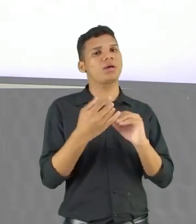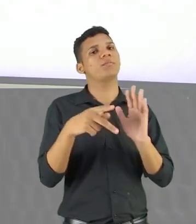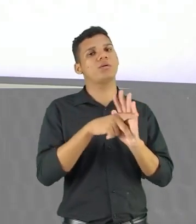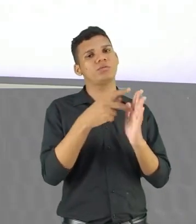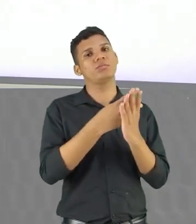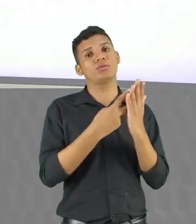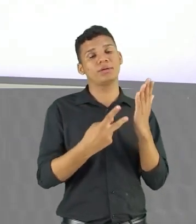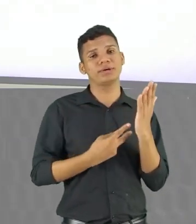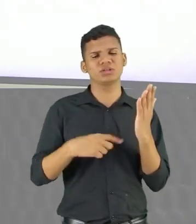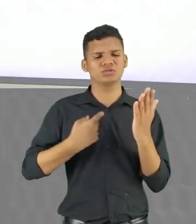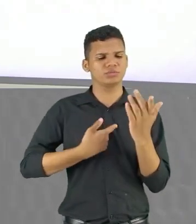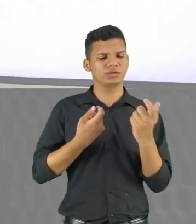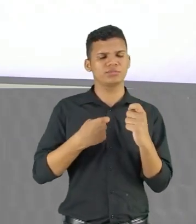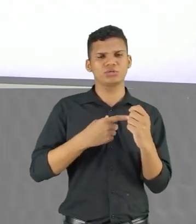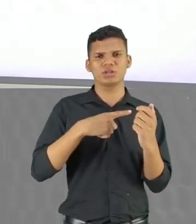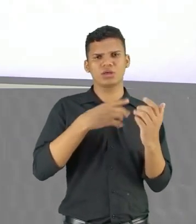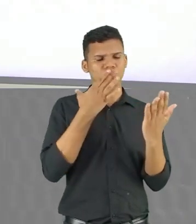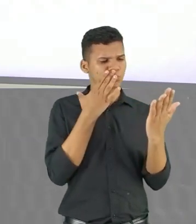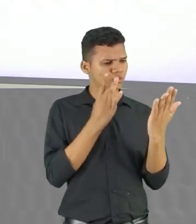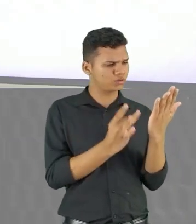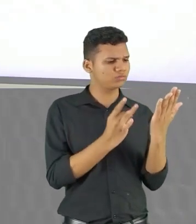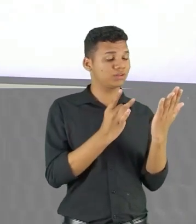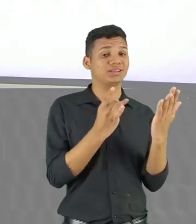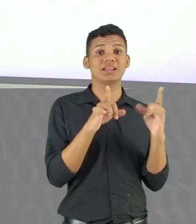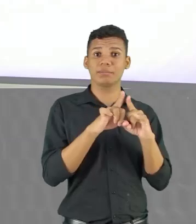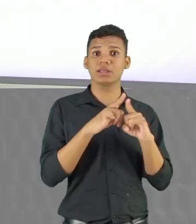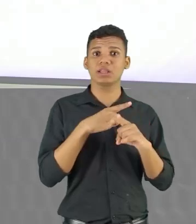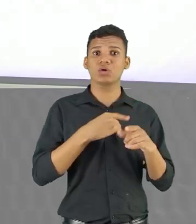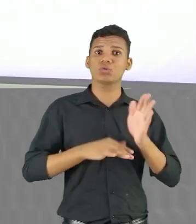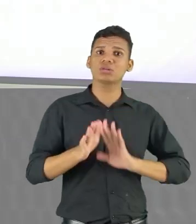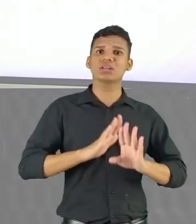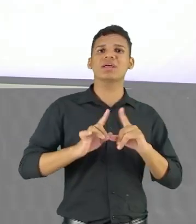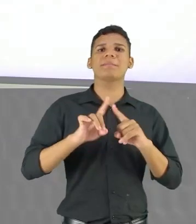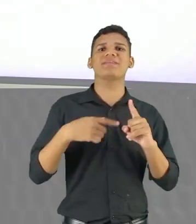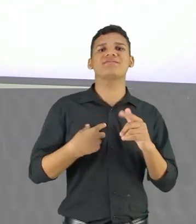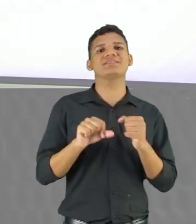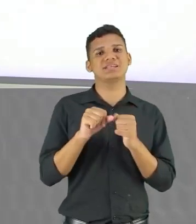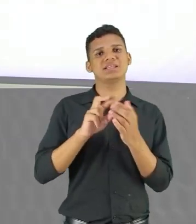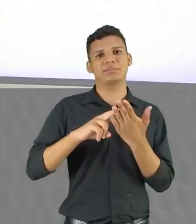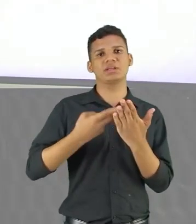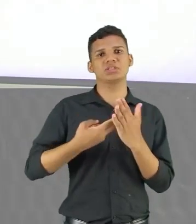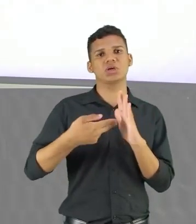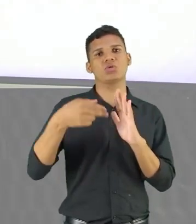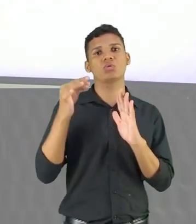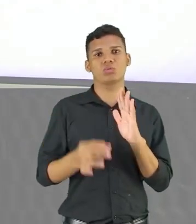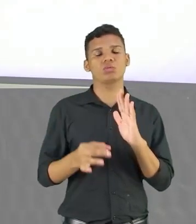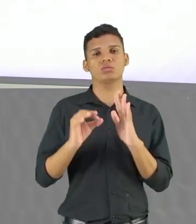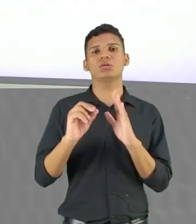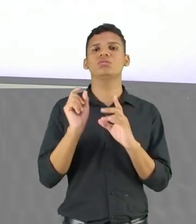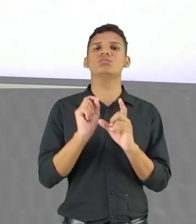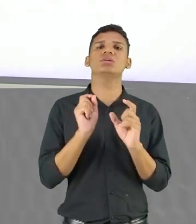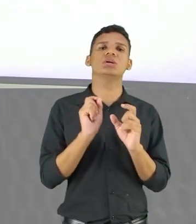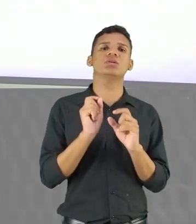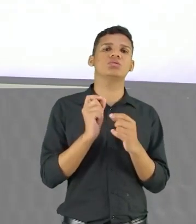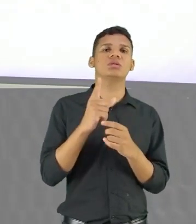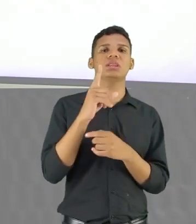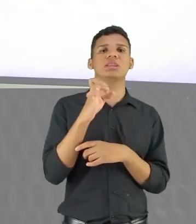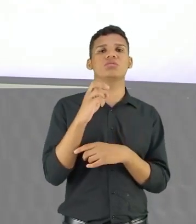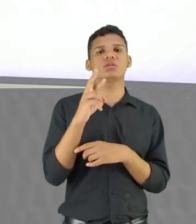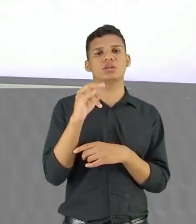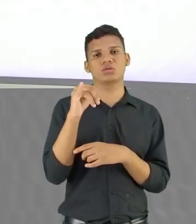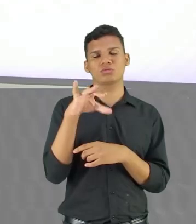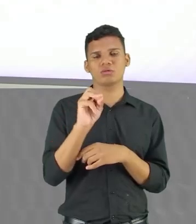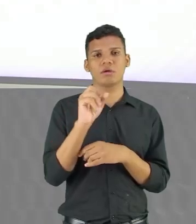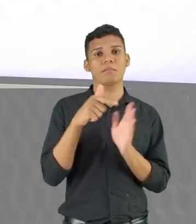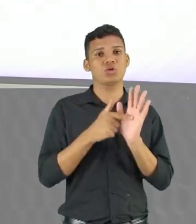gente vê que a gente Tem que ter mais atenção E cuidado Para poder De fato Fazer a interpretação Correta Do que o eulírico Está querendo mostrar